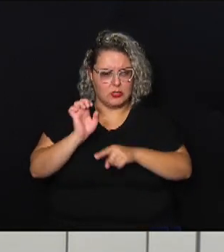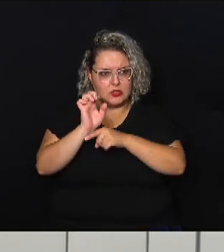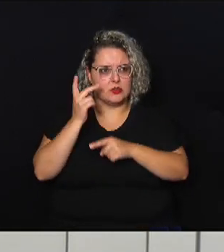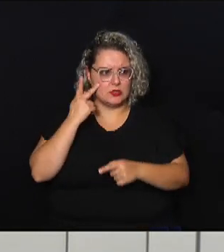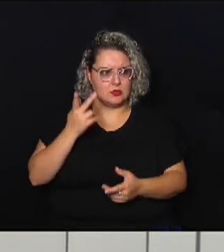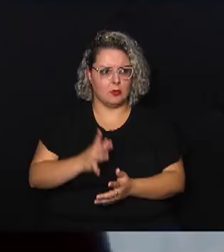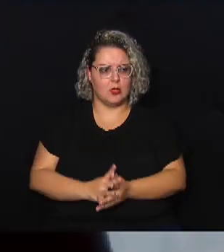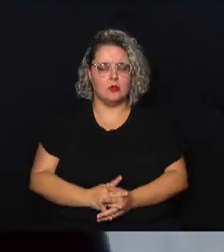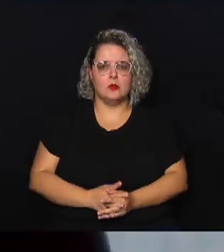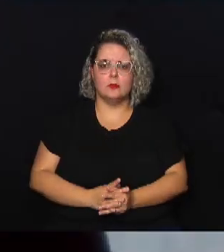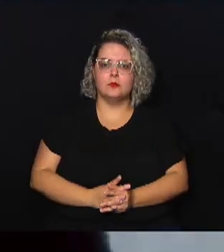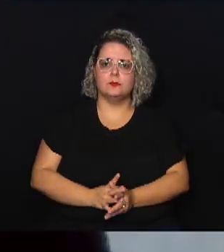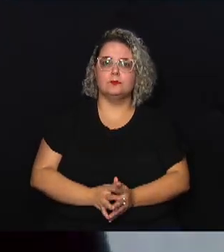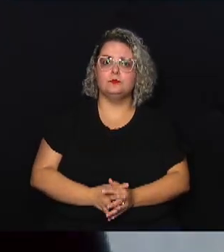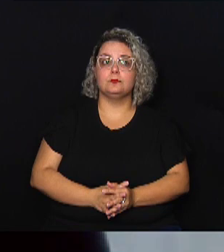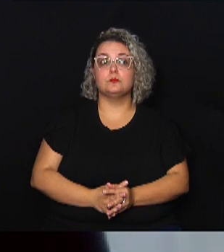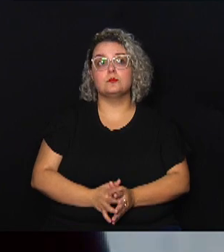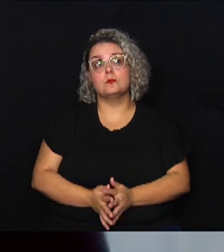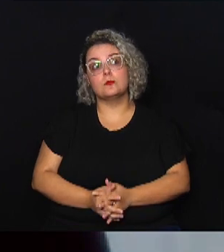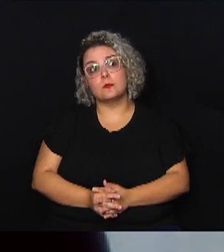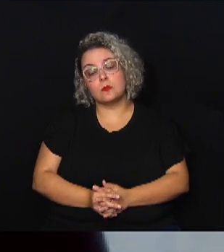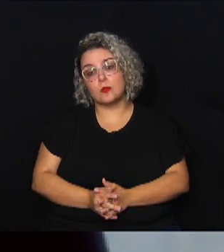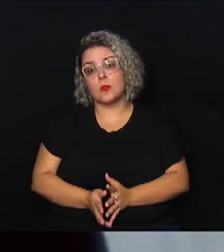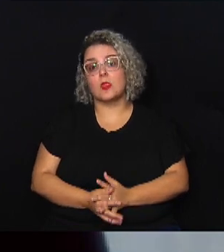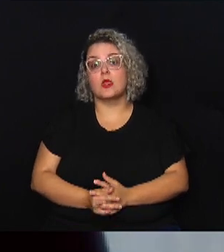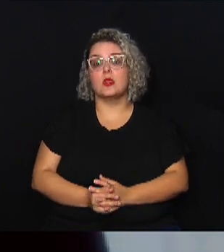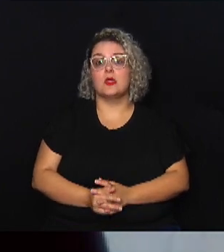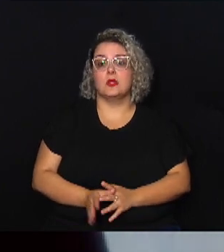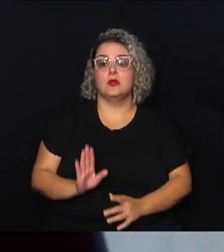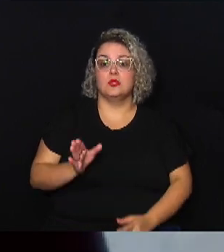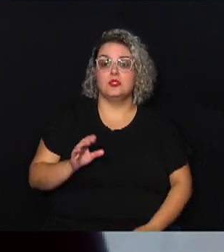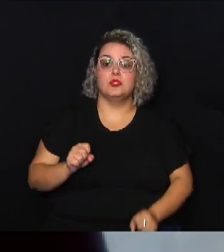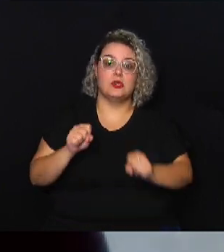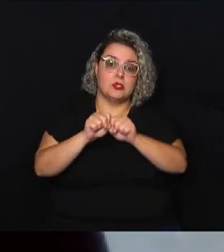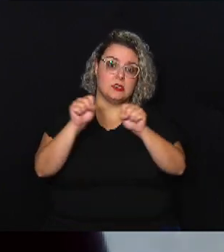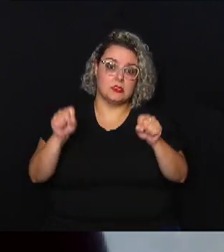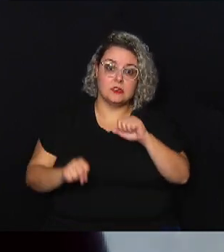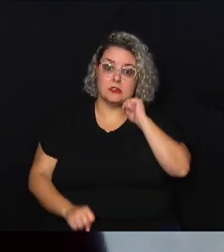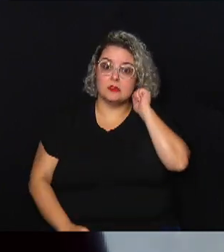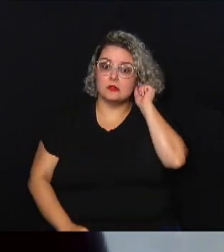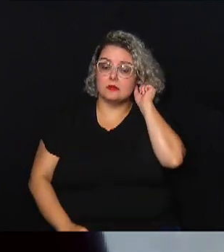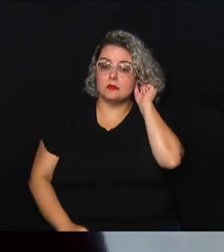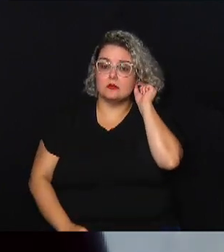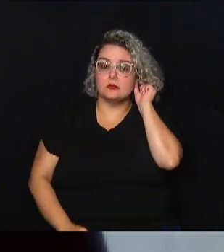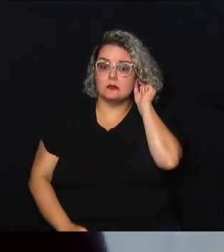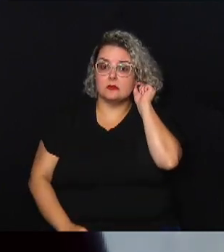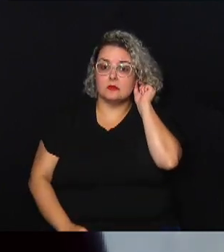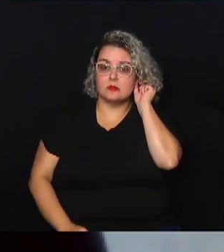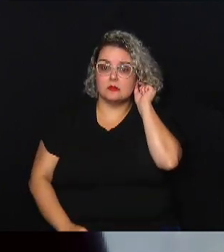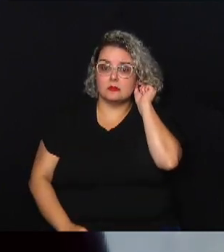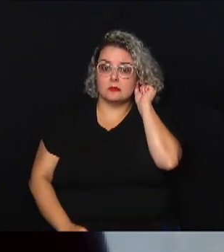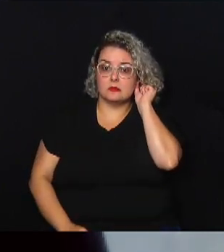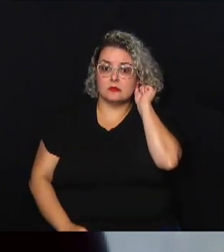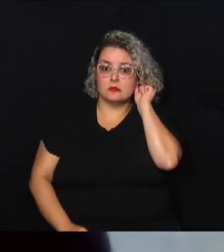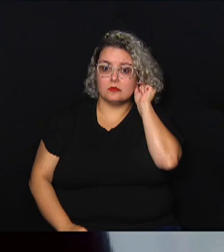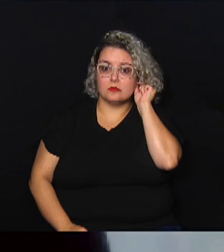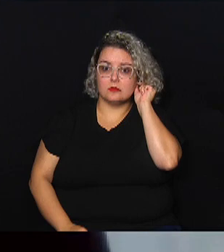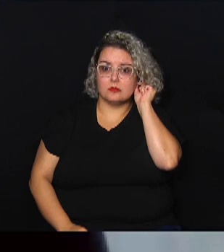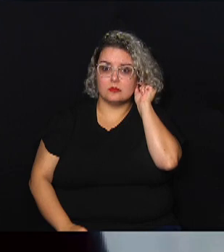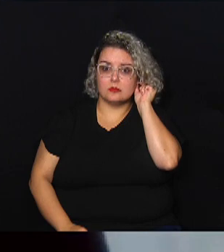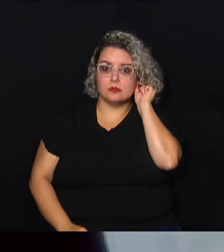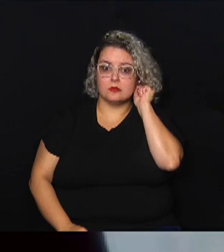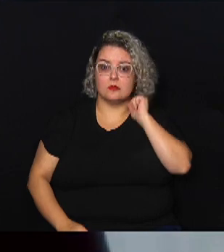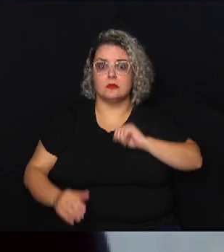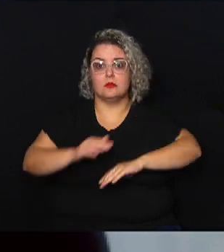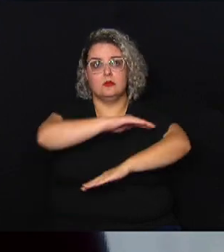Olha nós já instalamos sistemas em zonas de mineração que tem barragens amontantes para